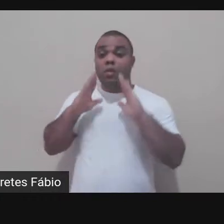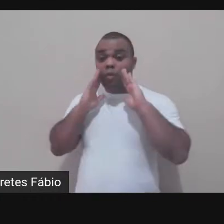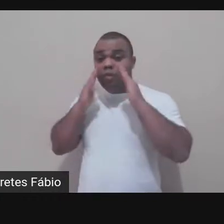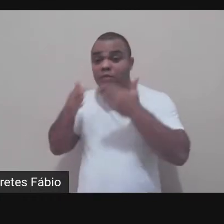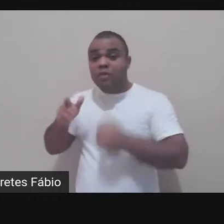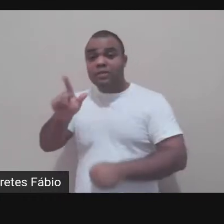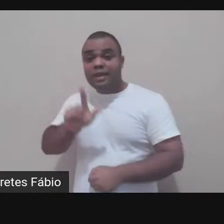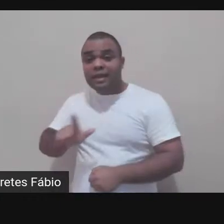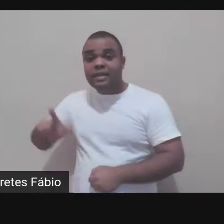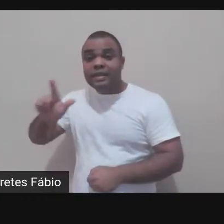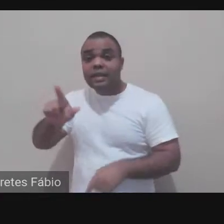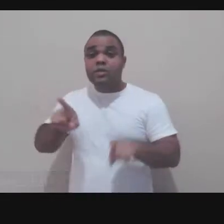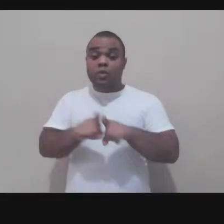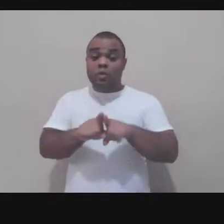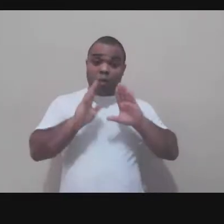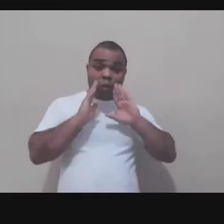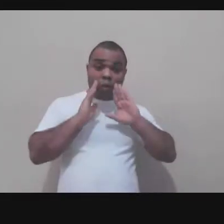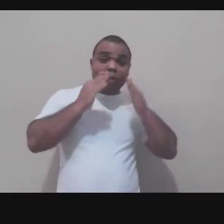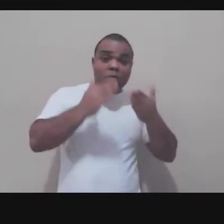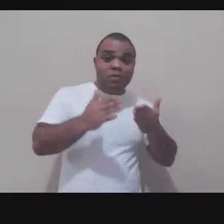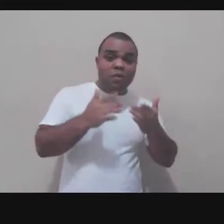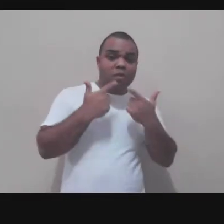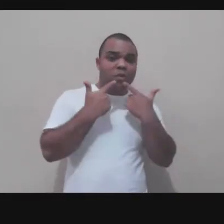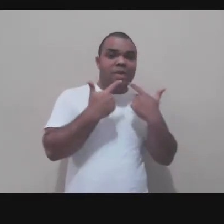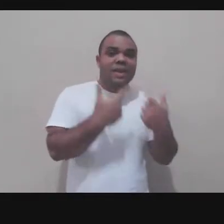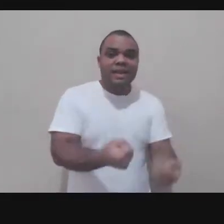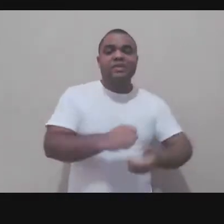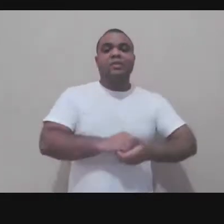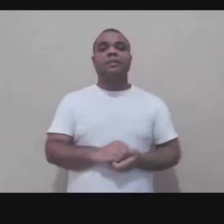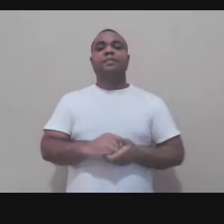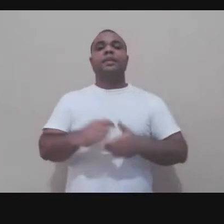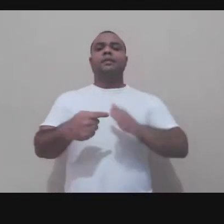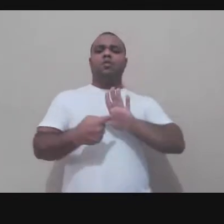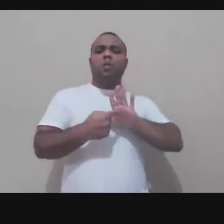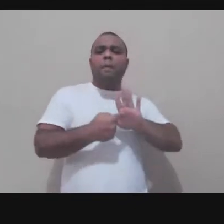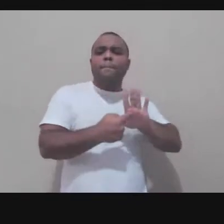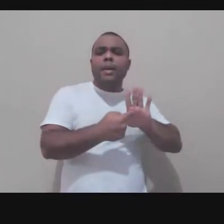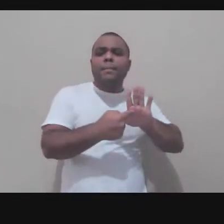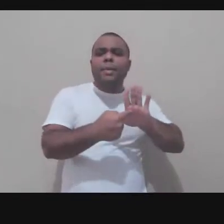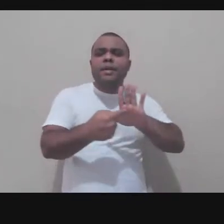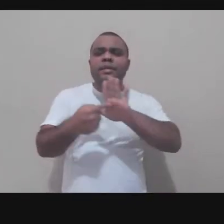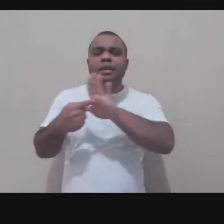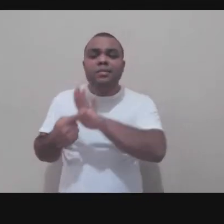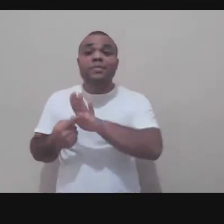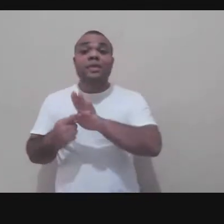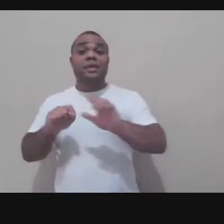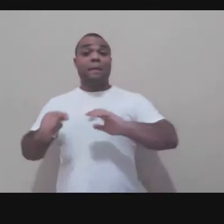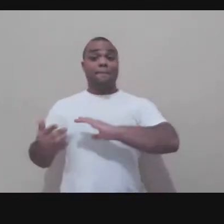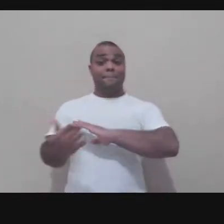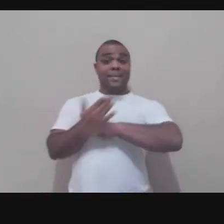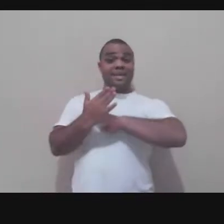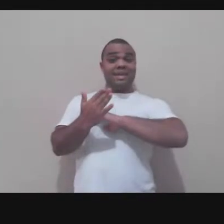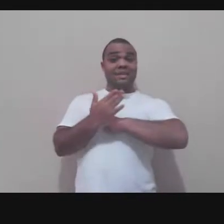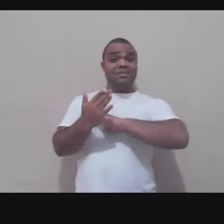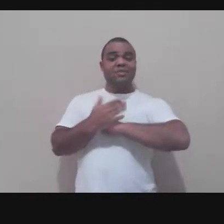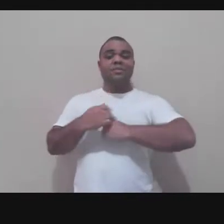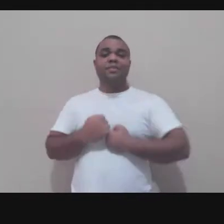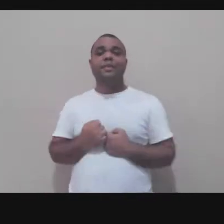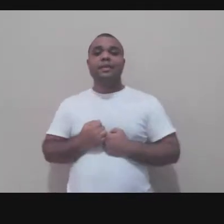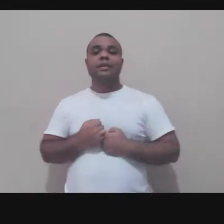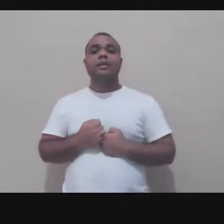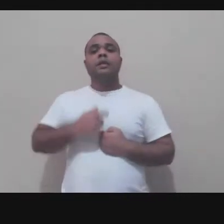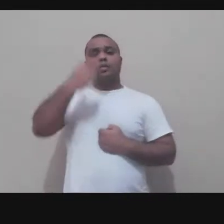experiência muito fundadora para que eu entendesse as possibilidades desse curso e enquanto eu era monitora eu